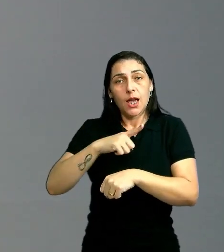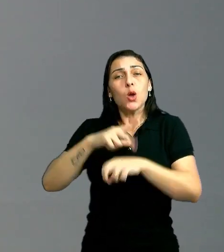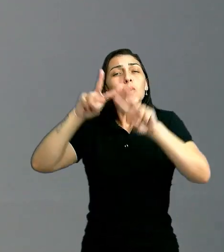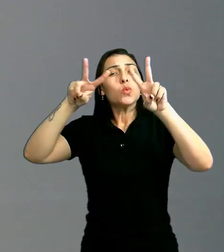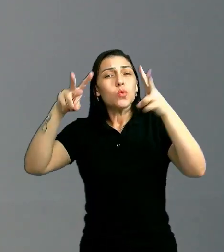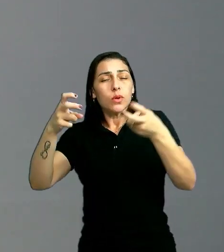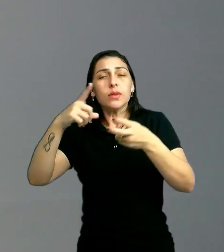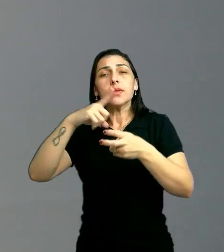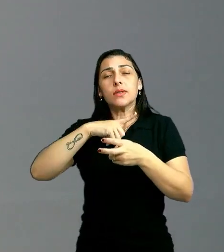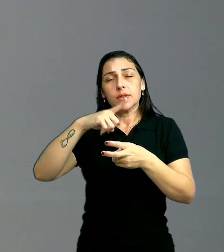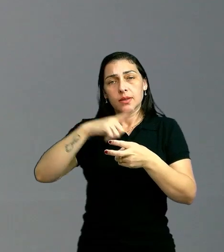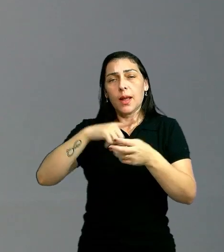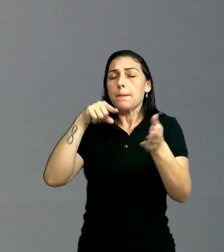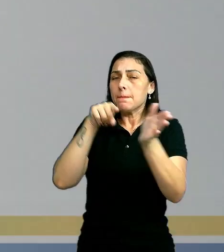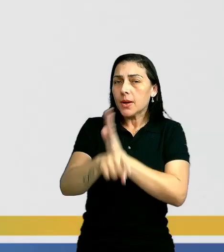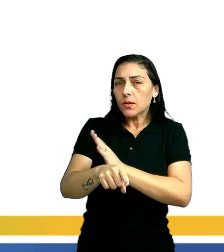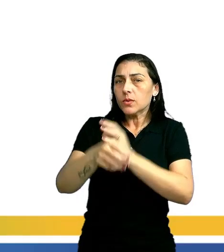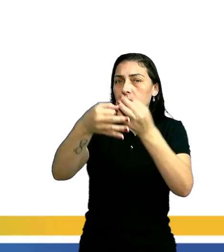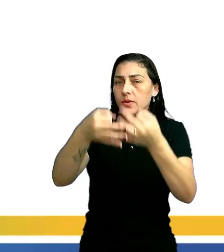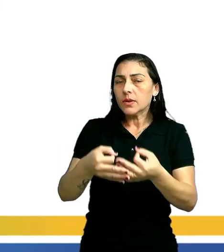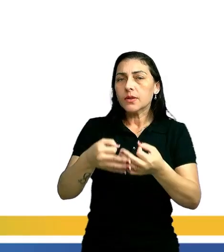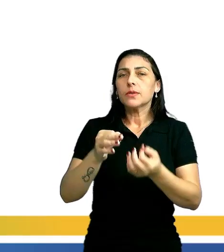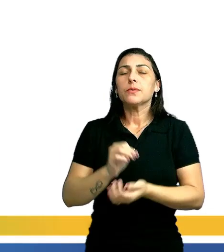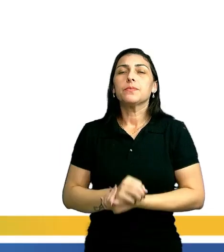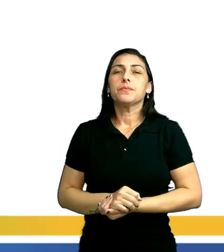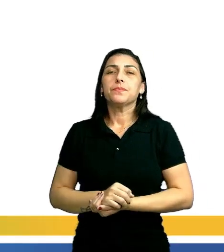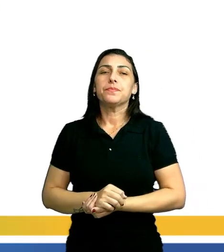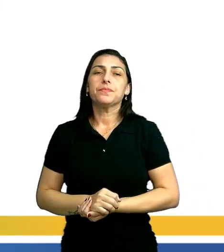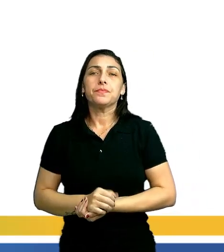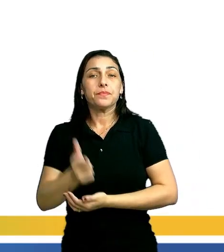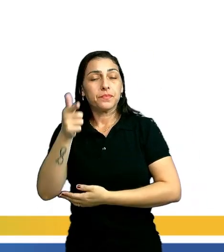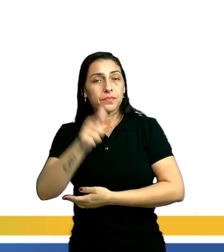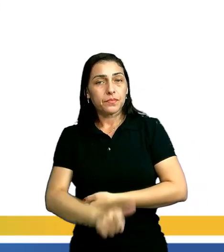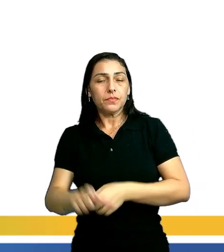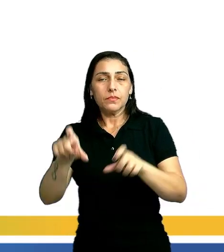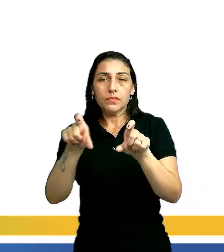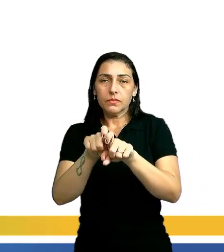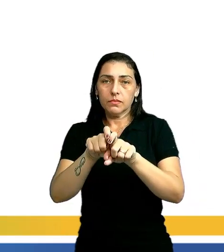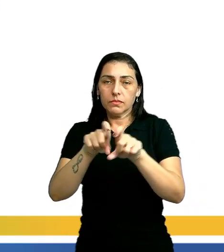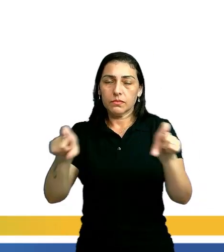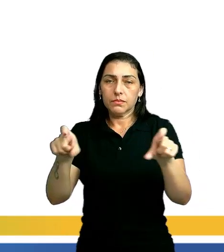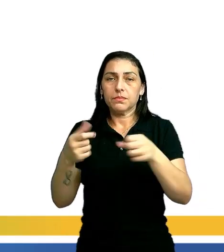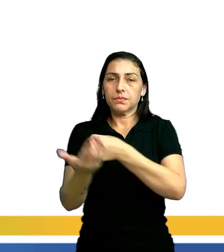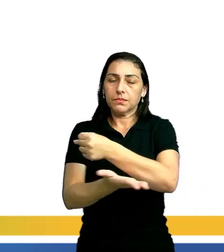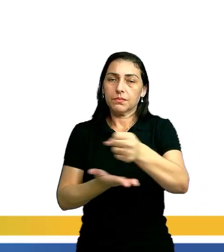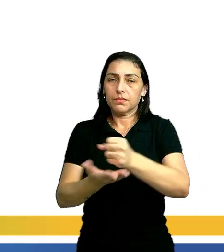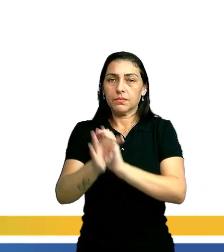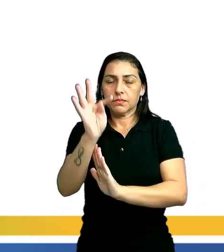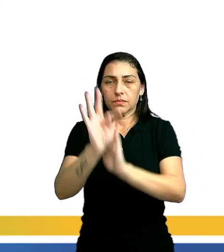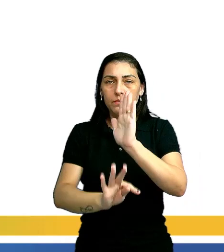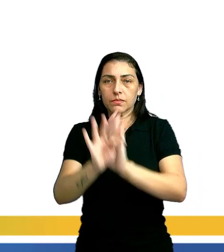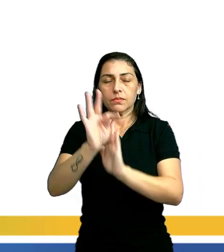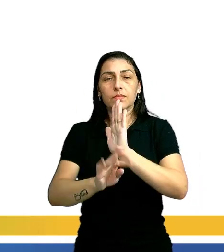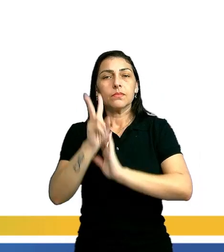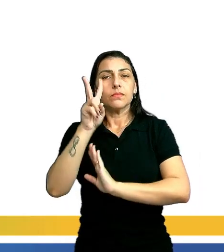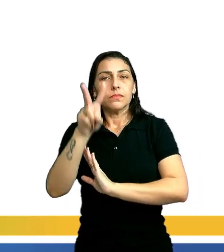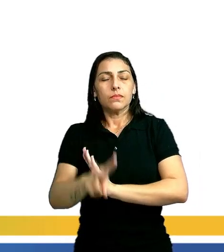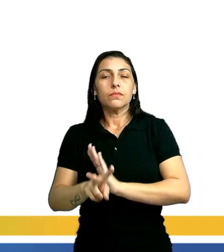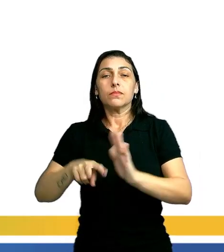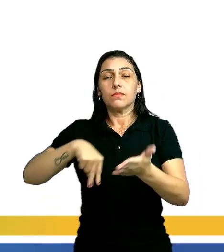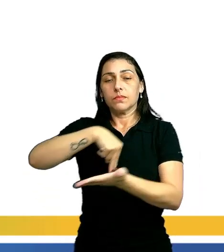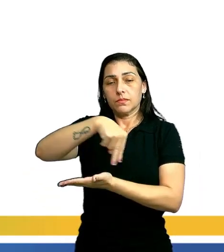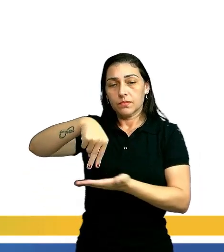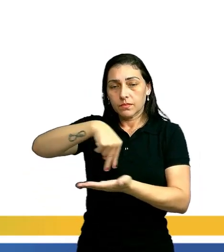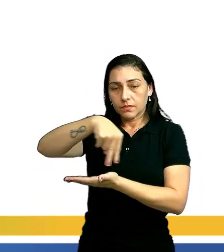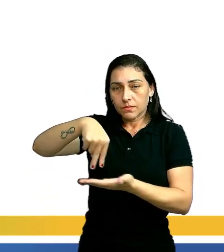daquilo que está se tratando a questão, correto? Então, novamente, o enunciado, com base no texto, verifica-se que a dança,